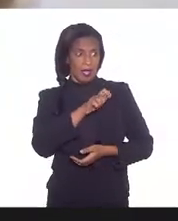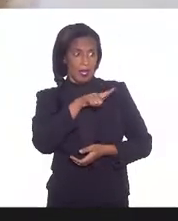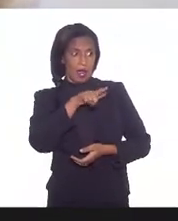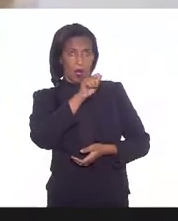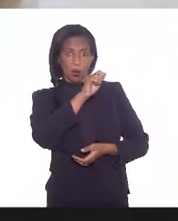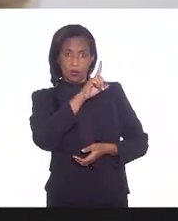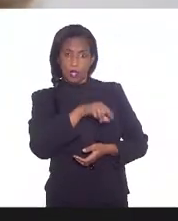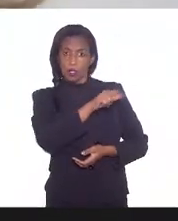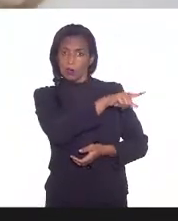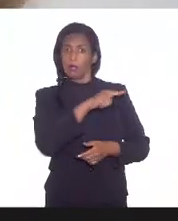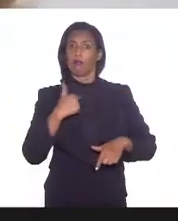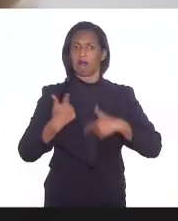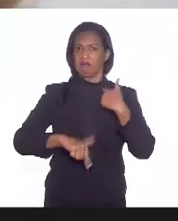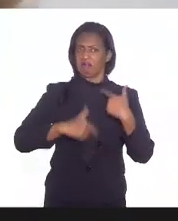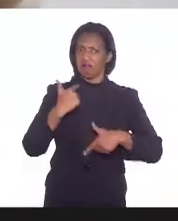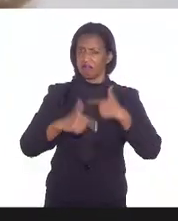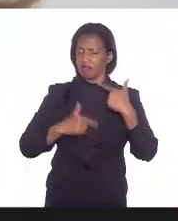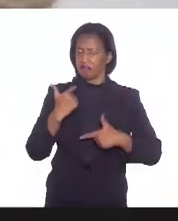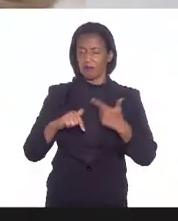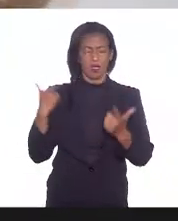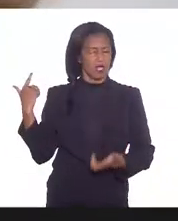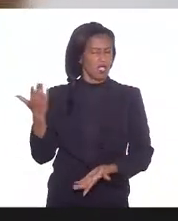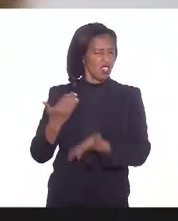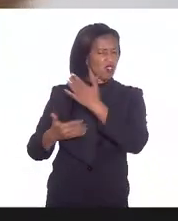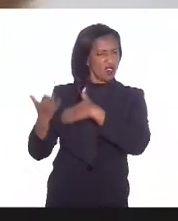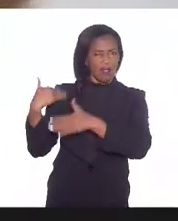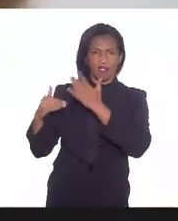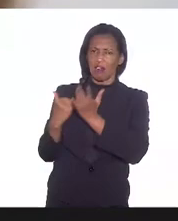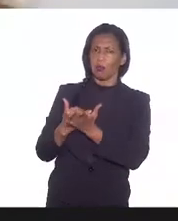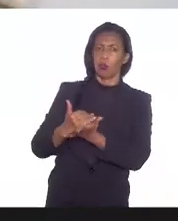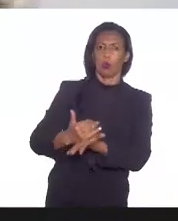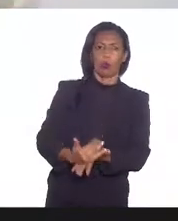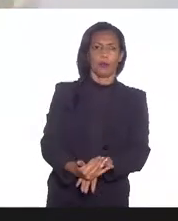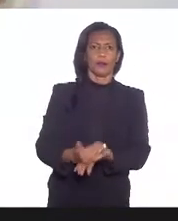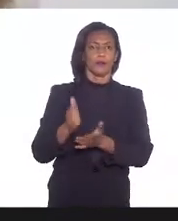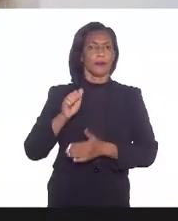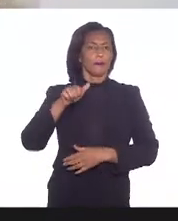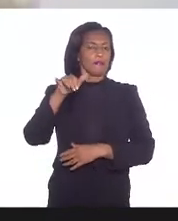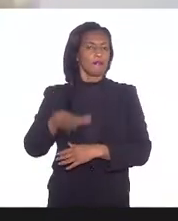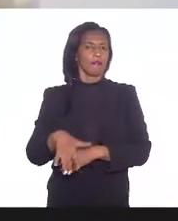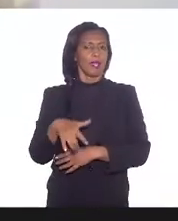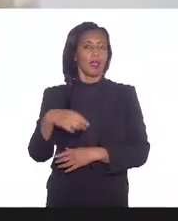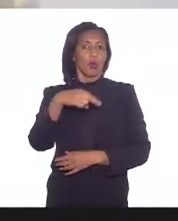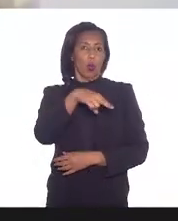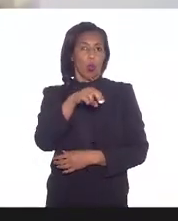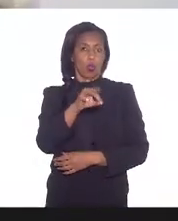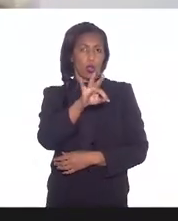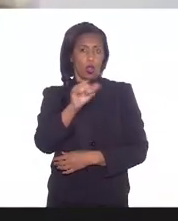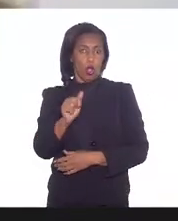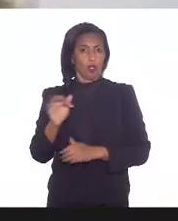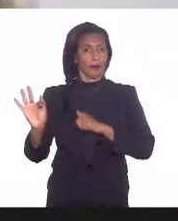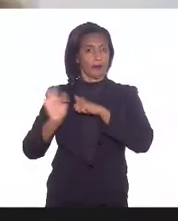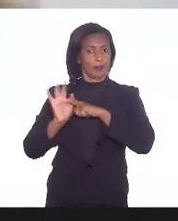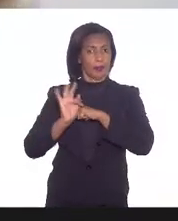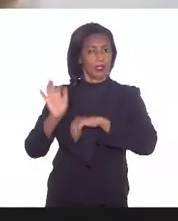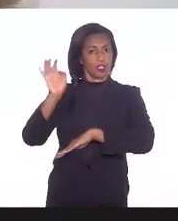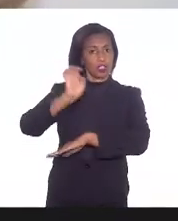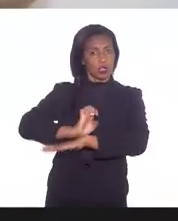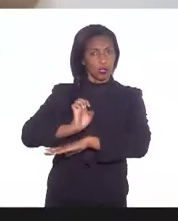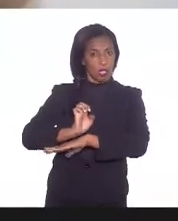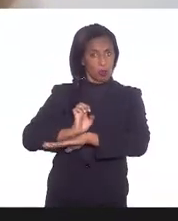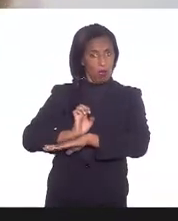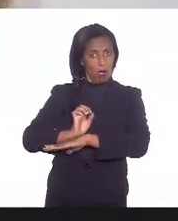trabalhando isso bem desde o início, também com uma nota técnica estadual a esse